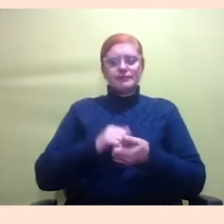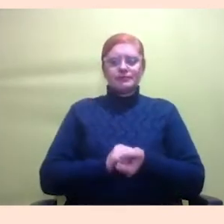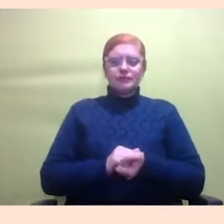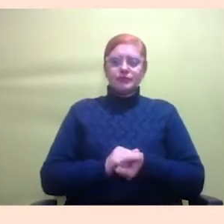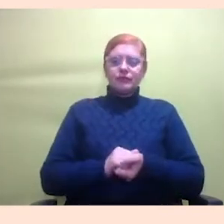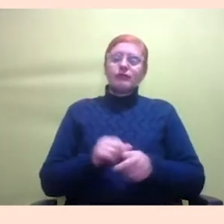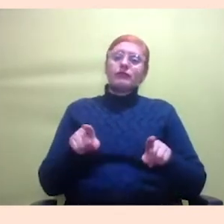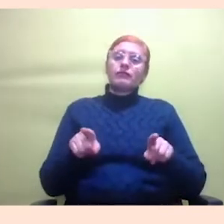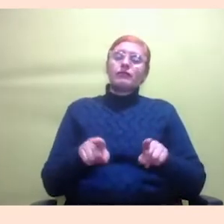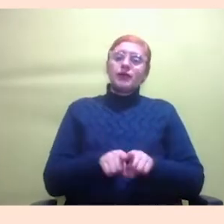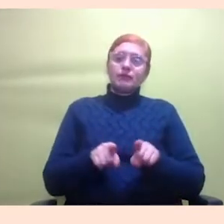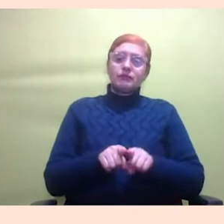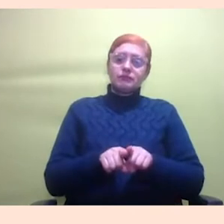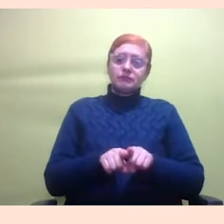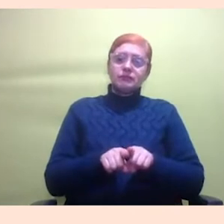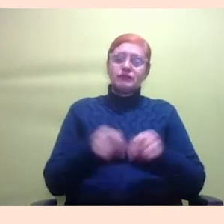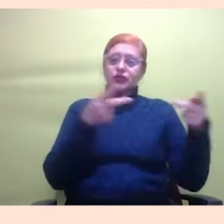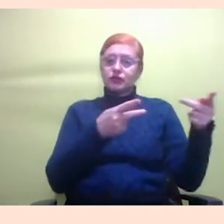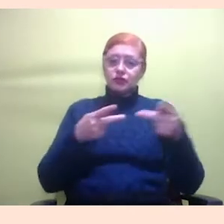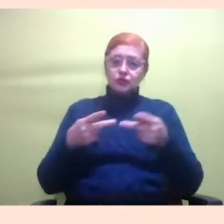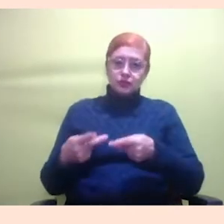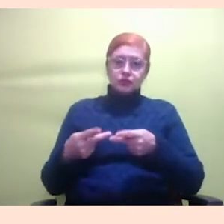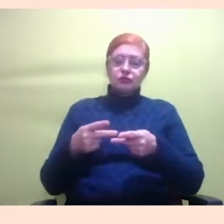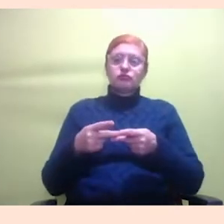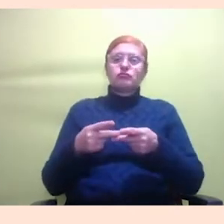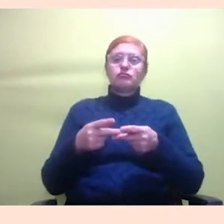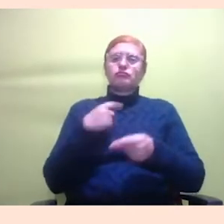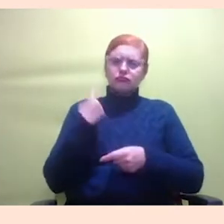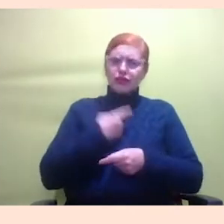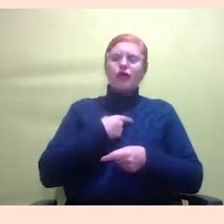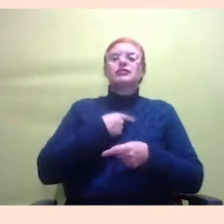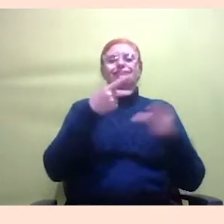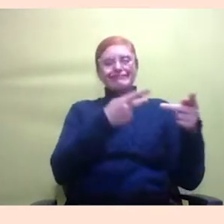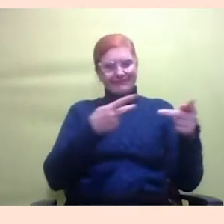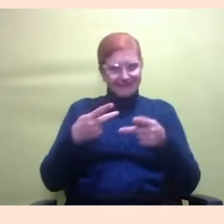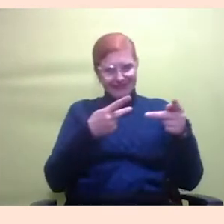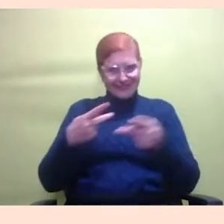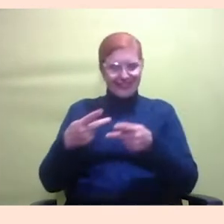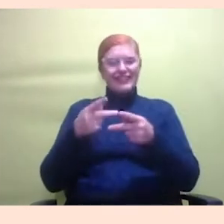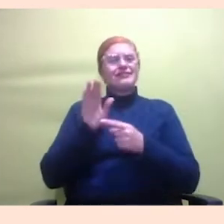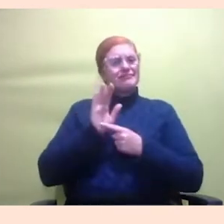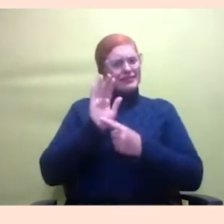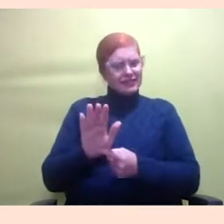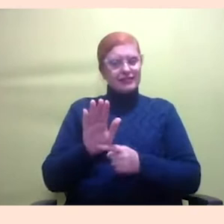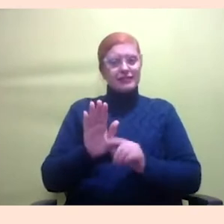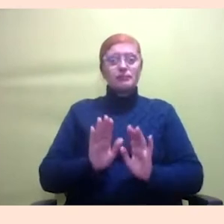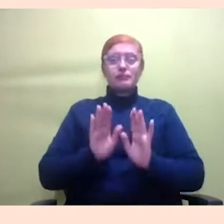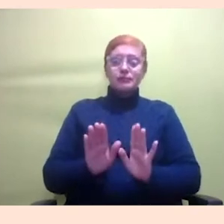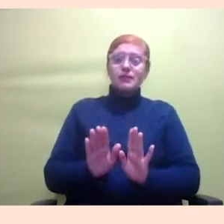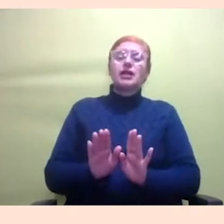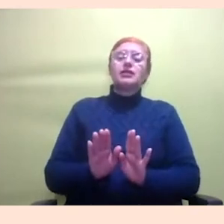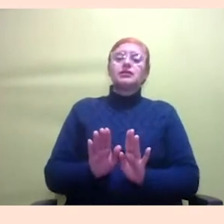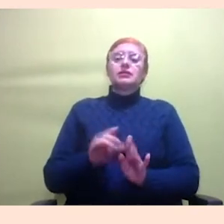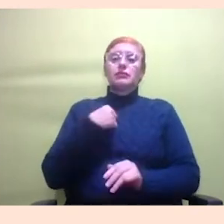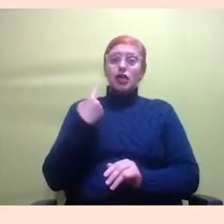convidar as nossas convidadas para se apresentarem, mas eu queria dizer que para a gente da Universidade